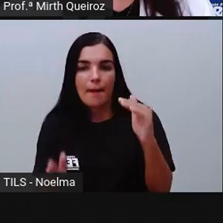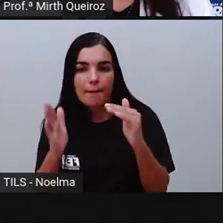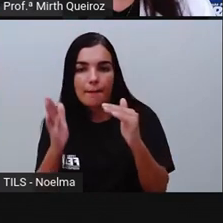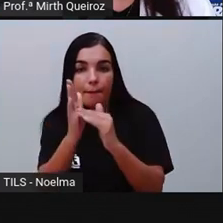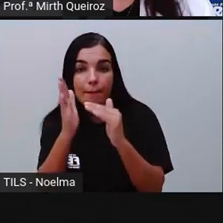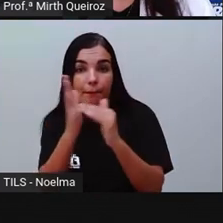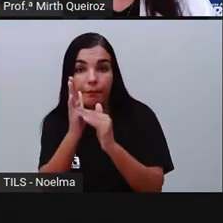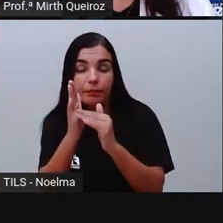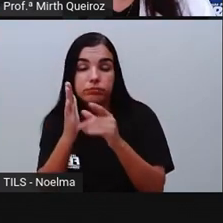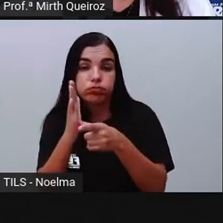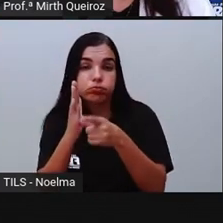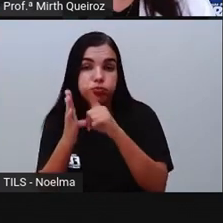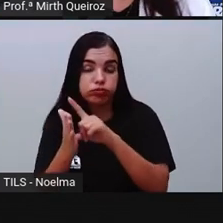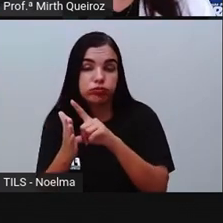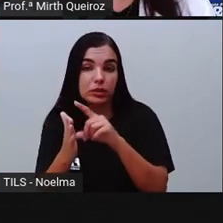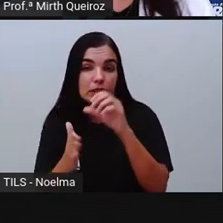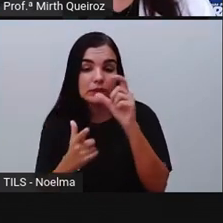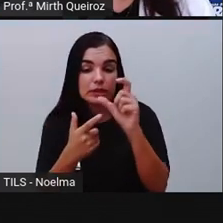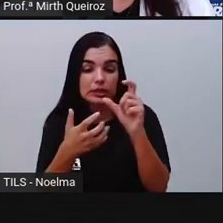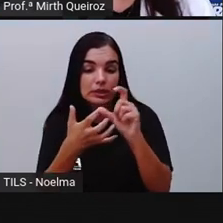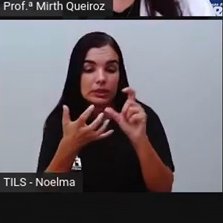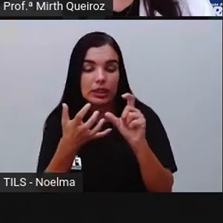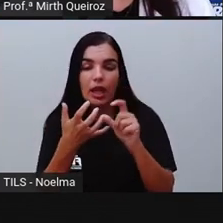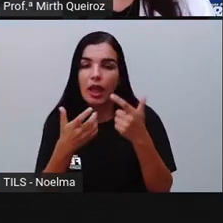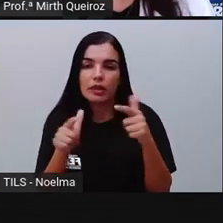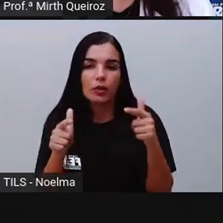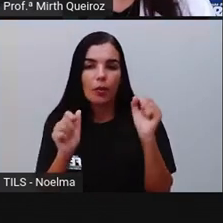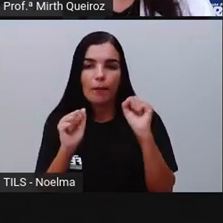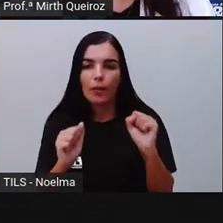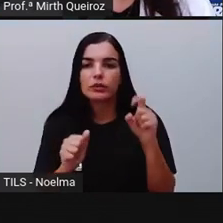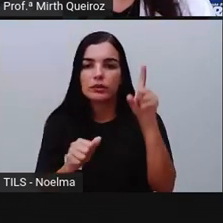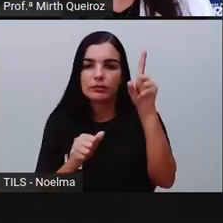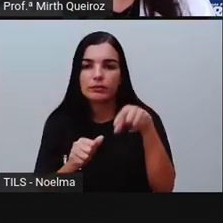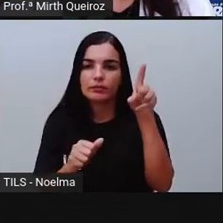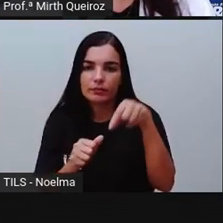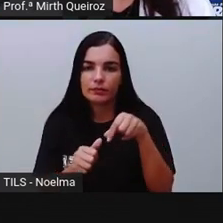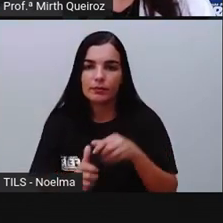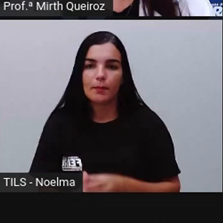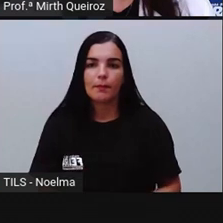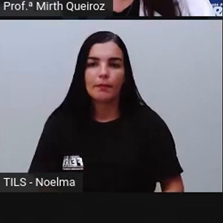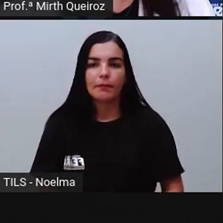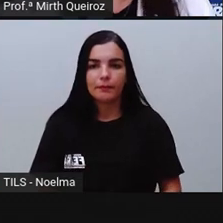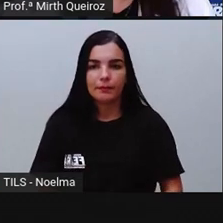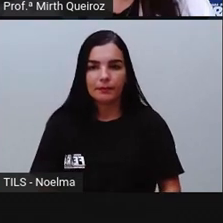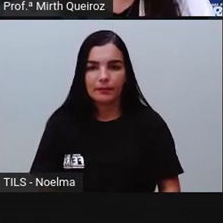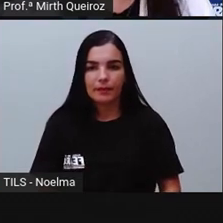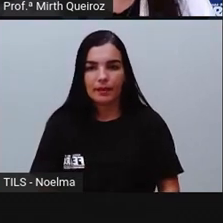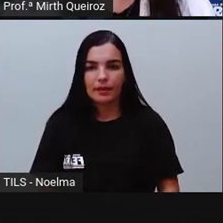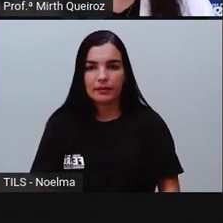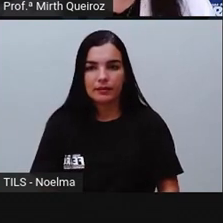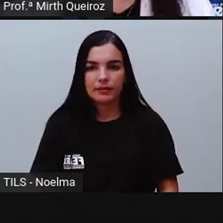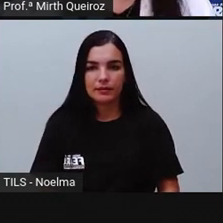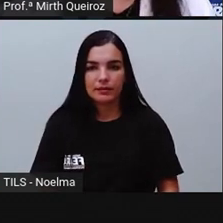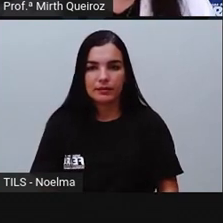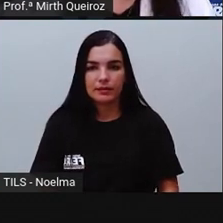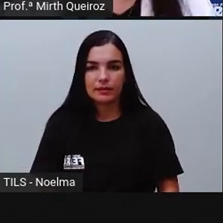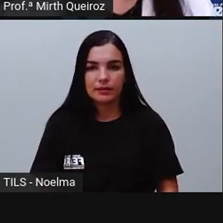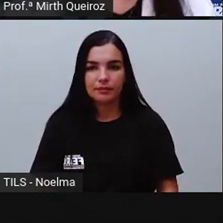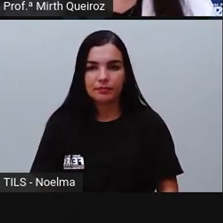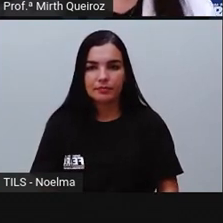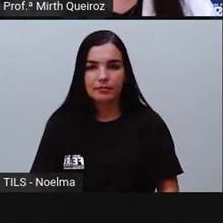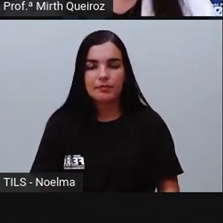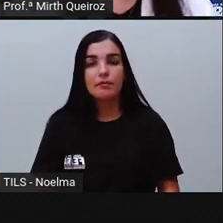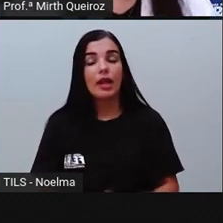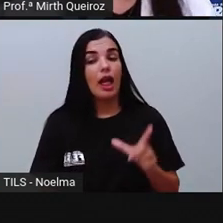então, não se deve acentuar. Caso tenha OI ou OI aí na penúltima sílaba.